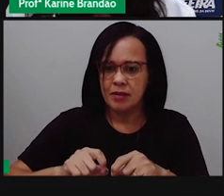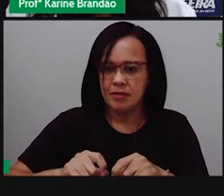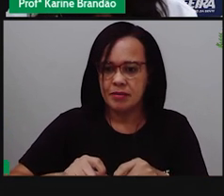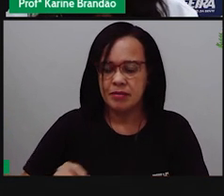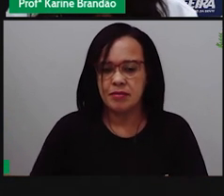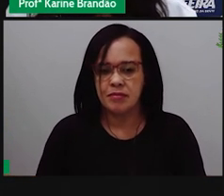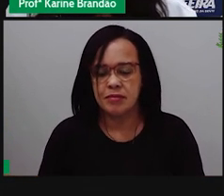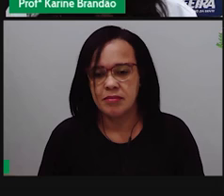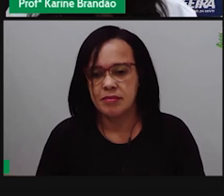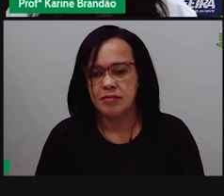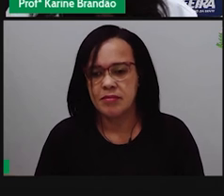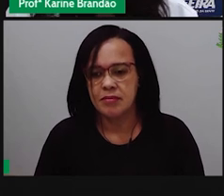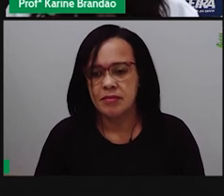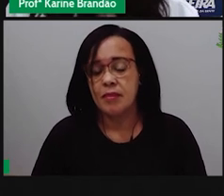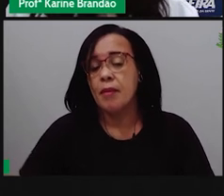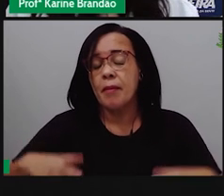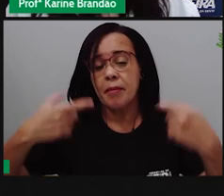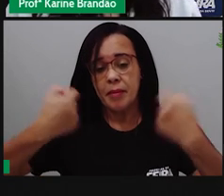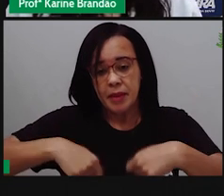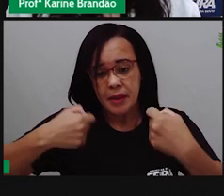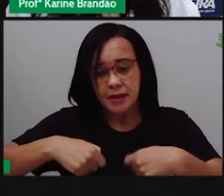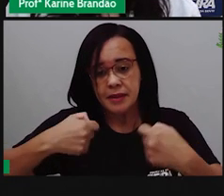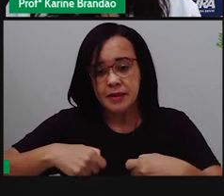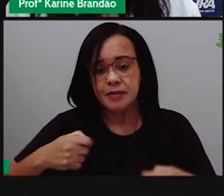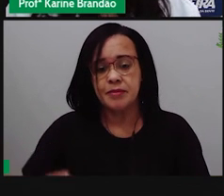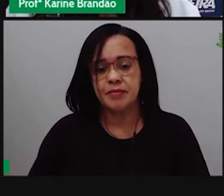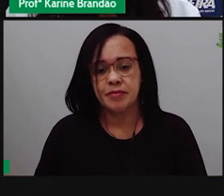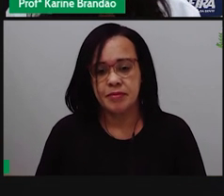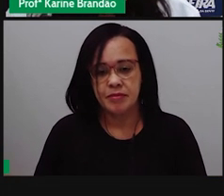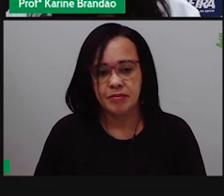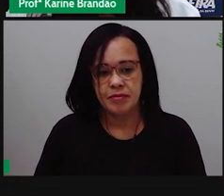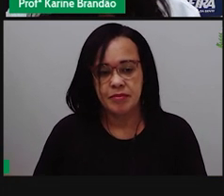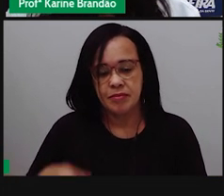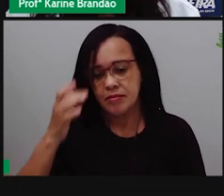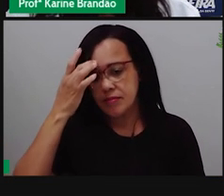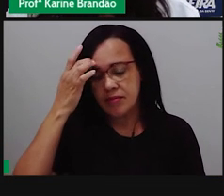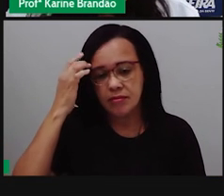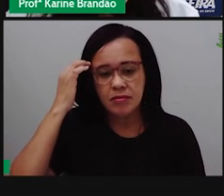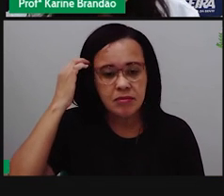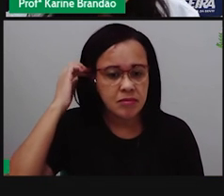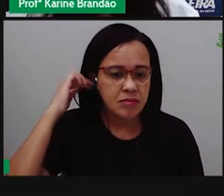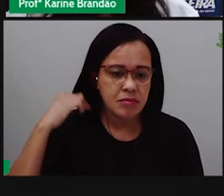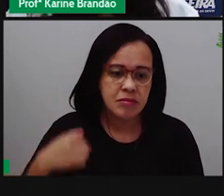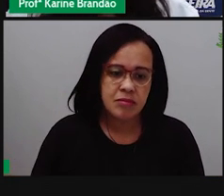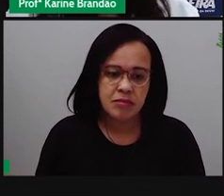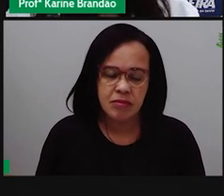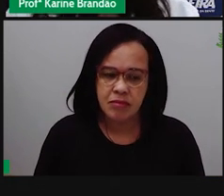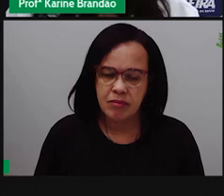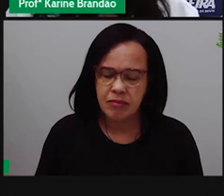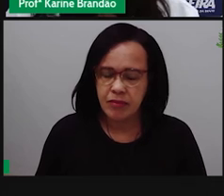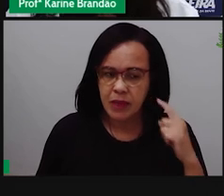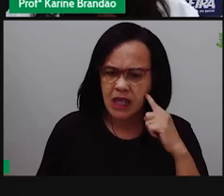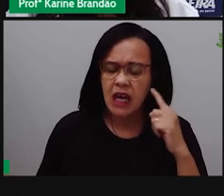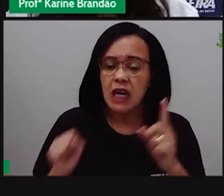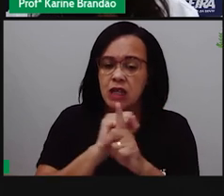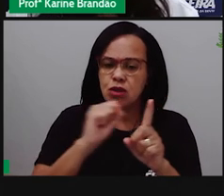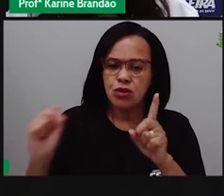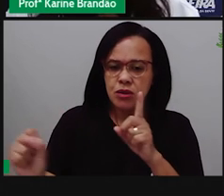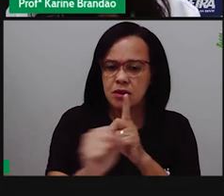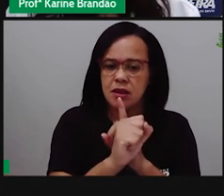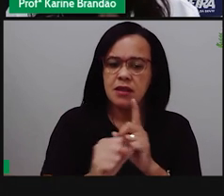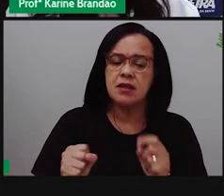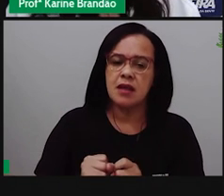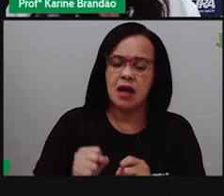diversidade do ambiente, né, e da nossa sociedade, do nosso